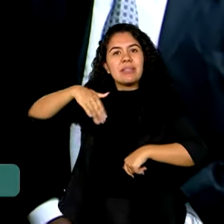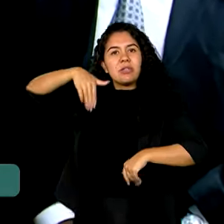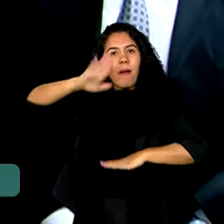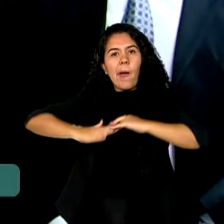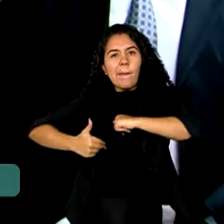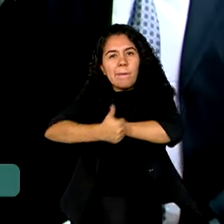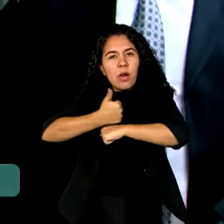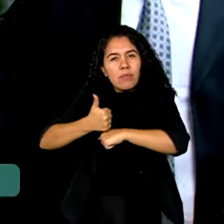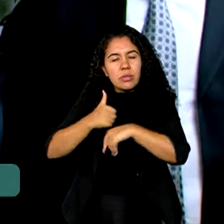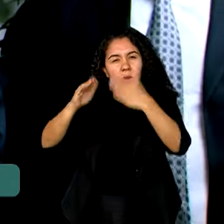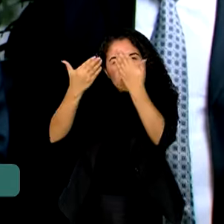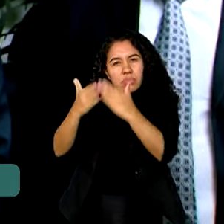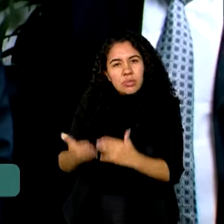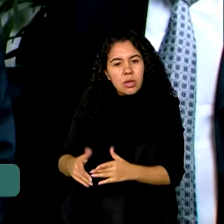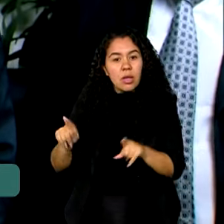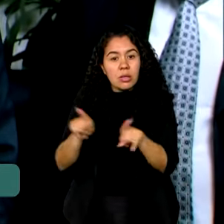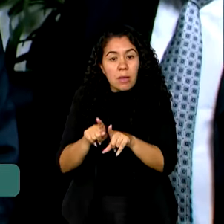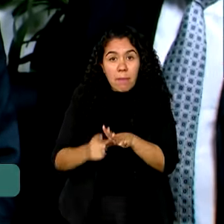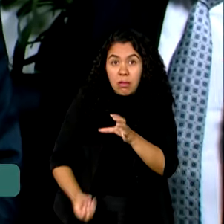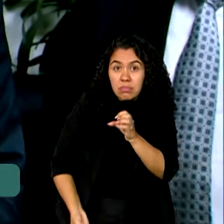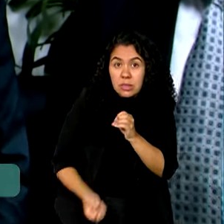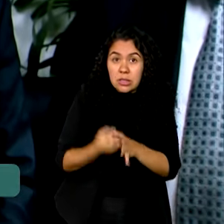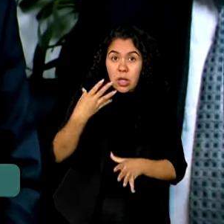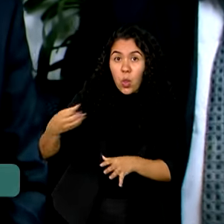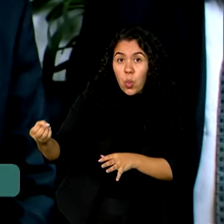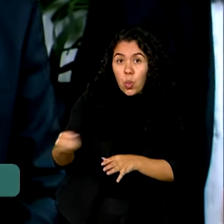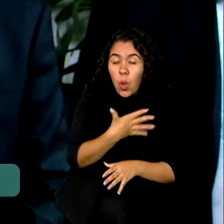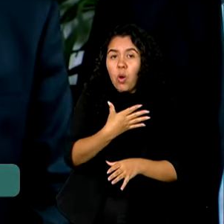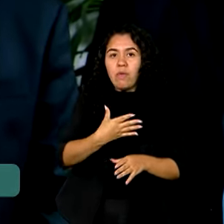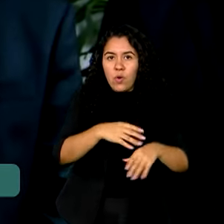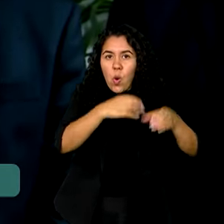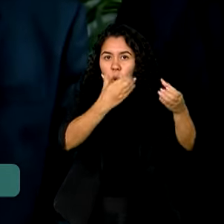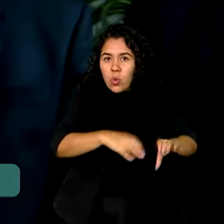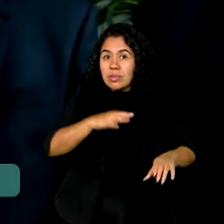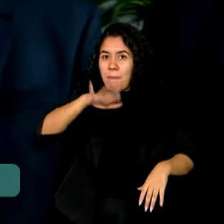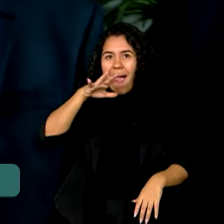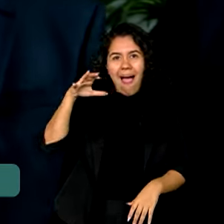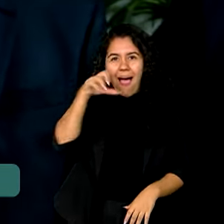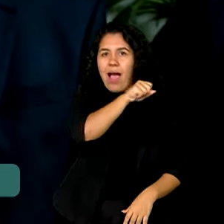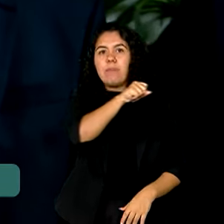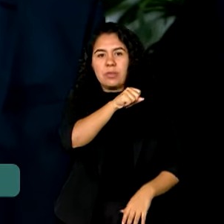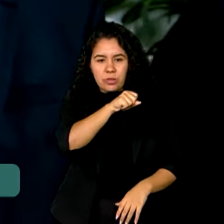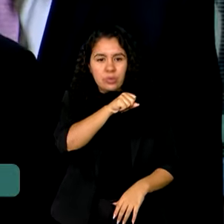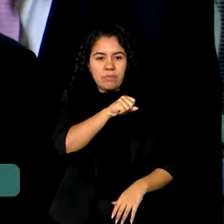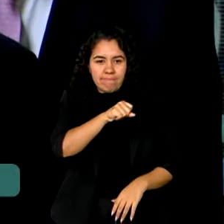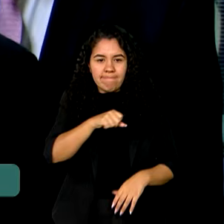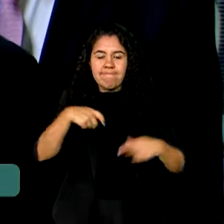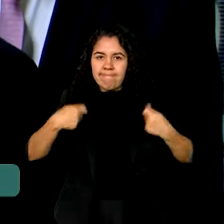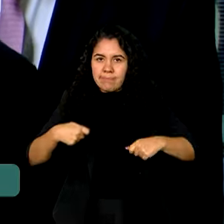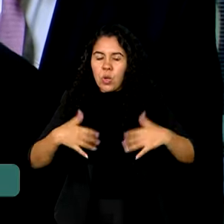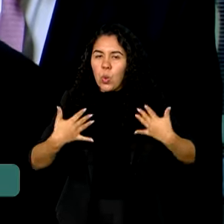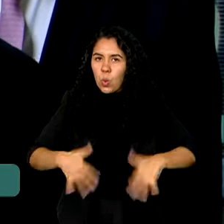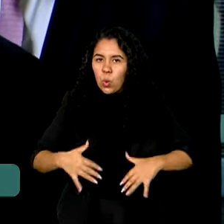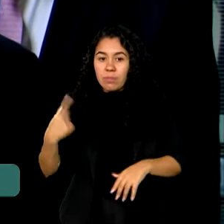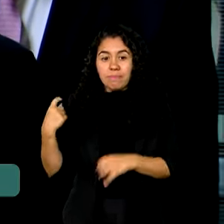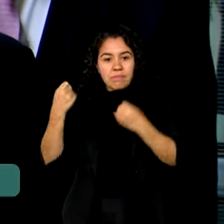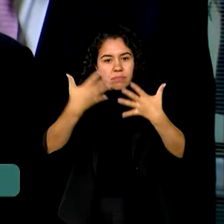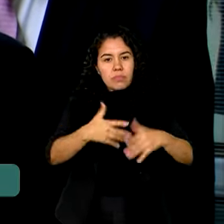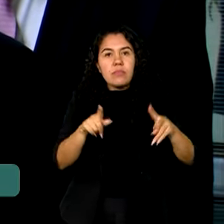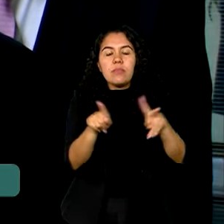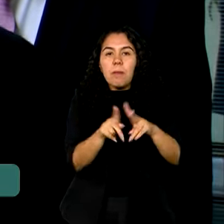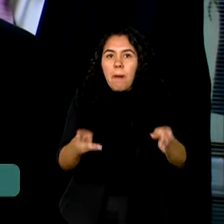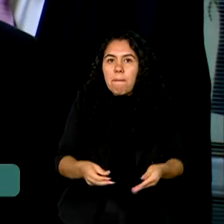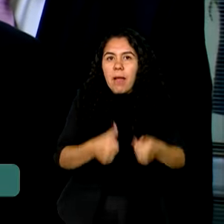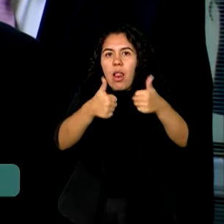capacidade de implementar um novo processo mais rápido e seguro é ainda maior. Passa, inclusive, pela modernização dos